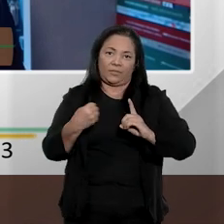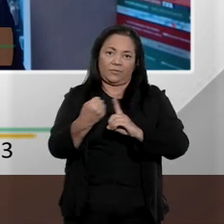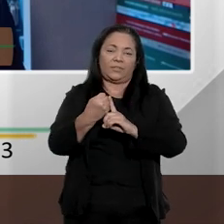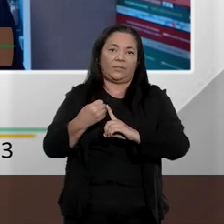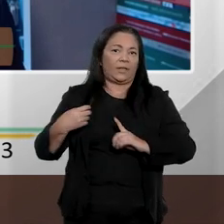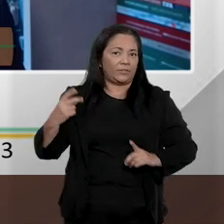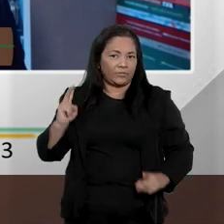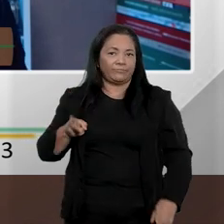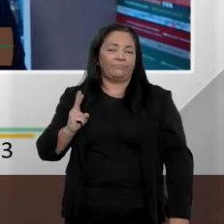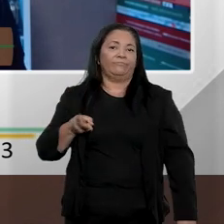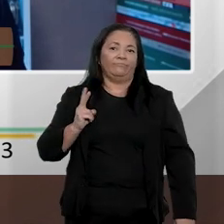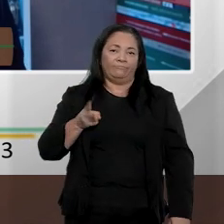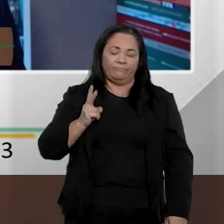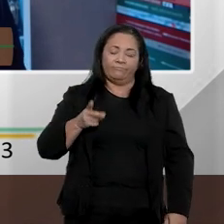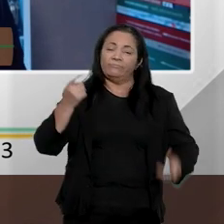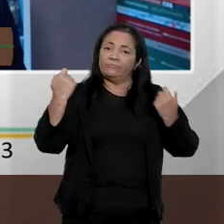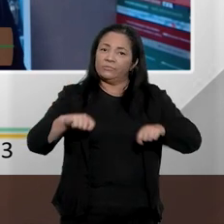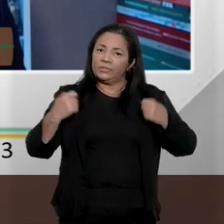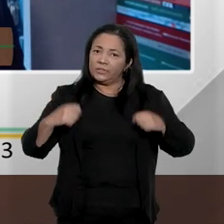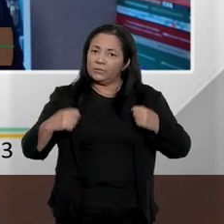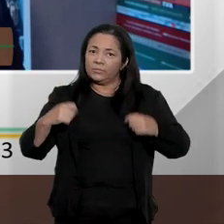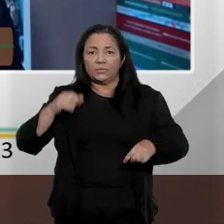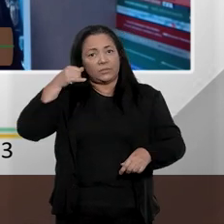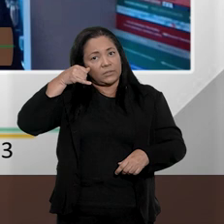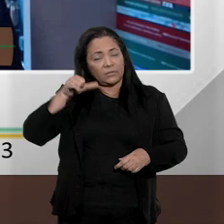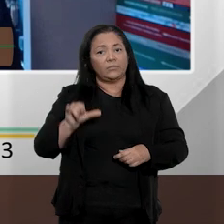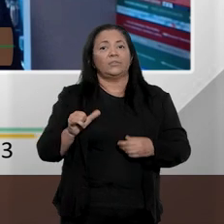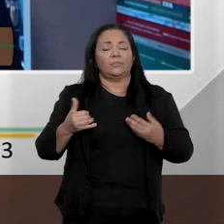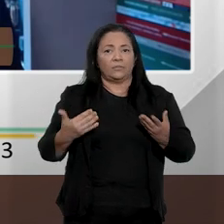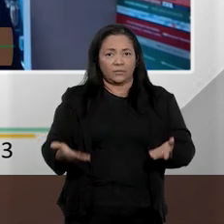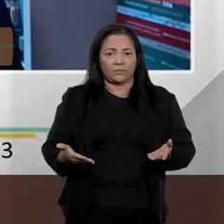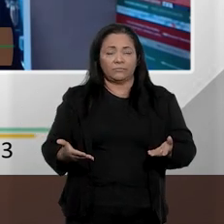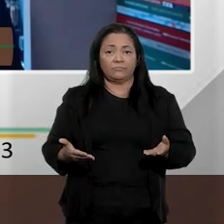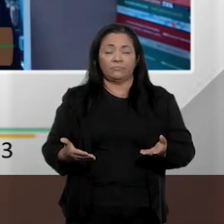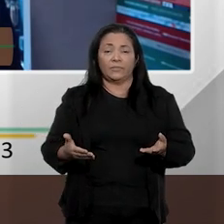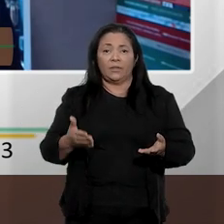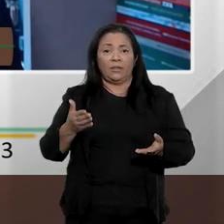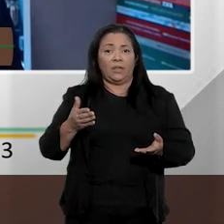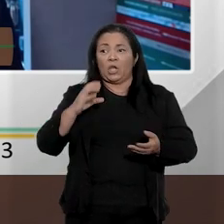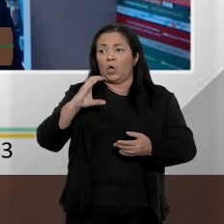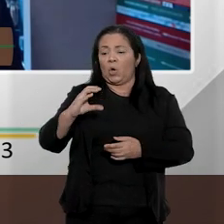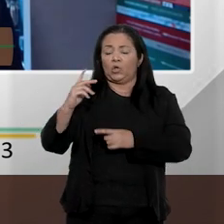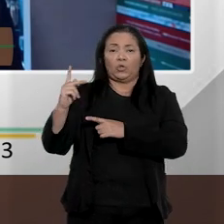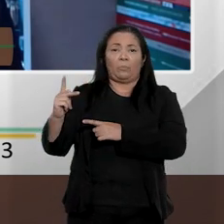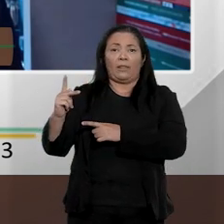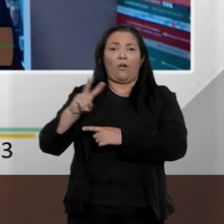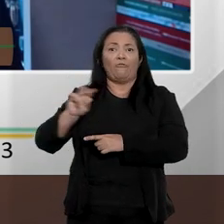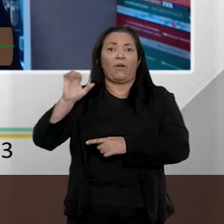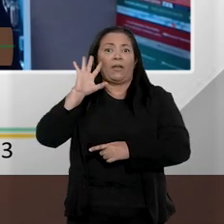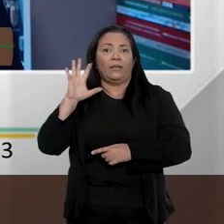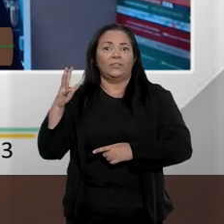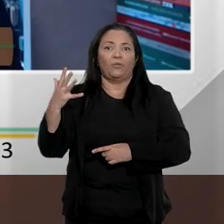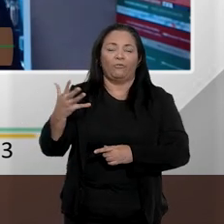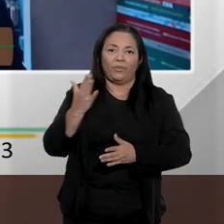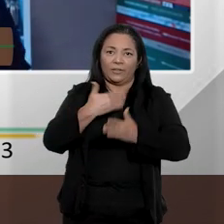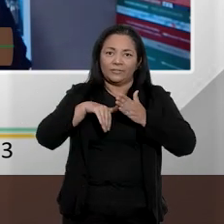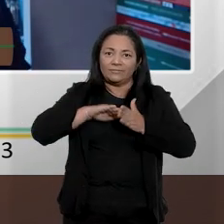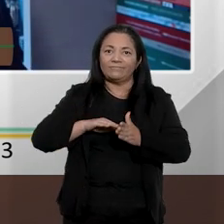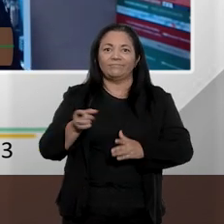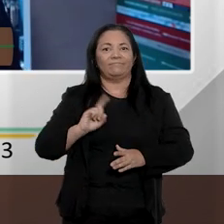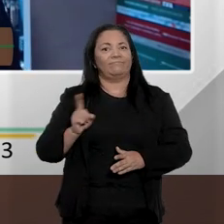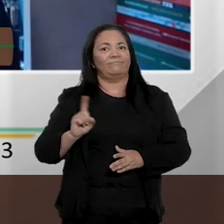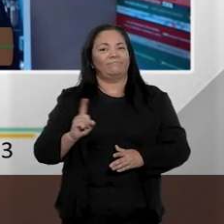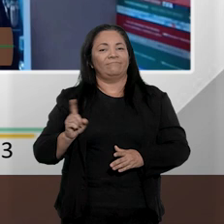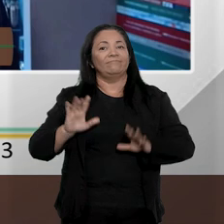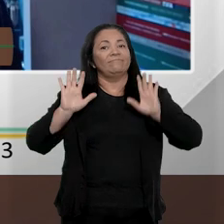uma repressão que, longe de mim acreditar que o direito penal vai solucionar todos os males, mas, ante as